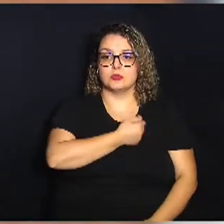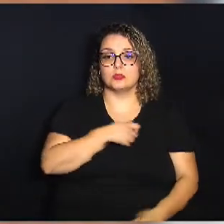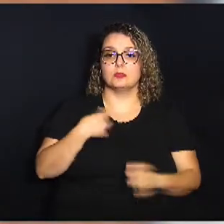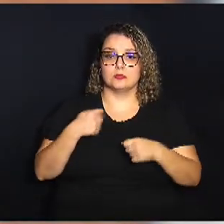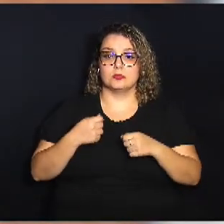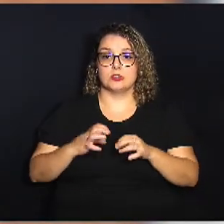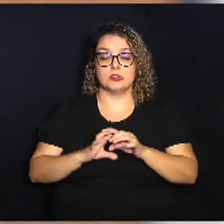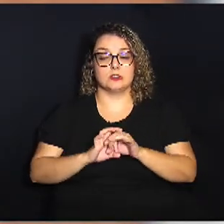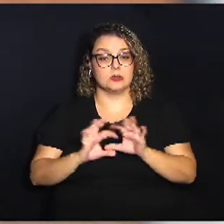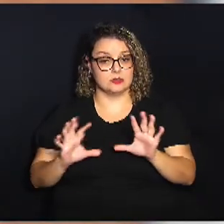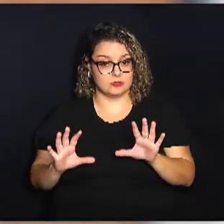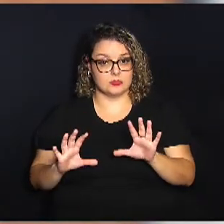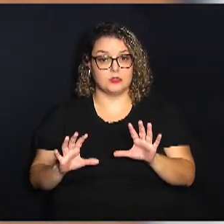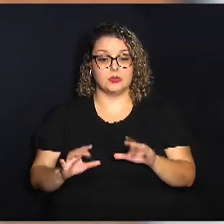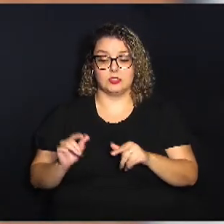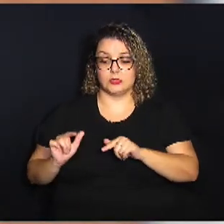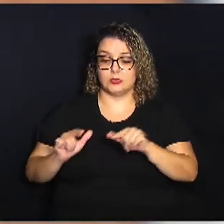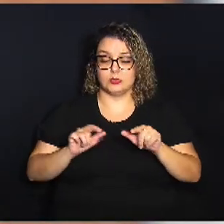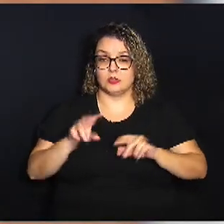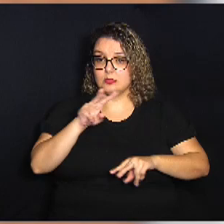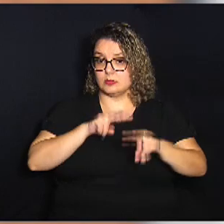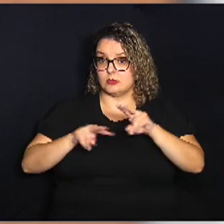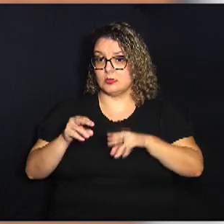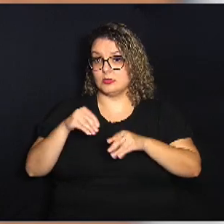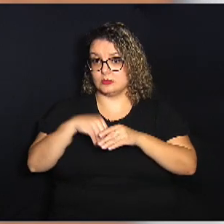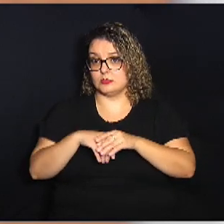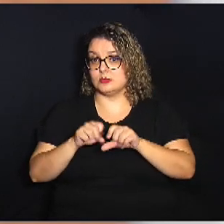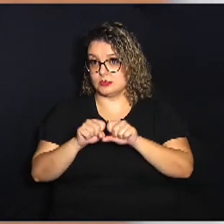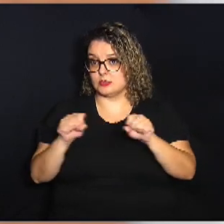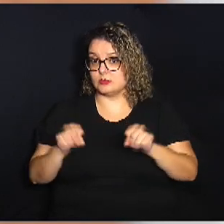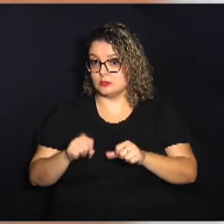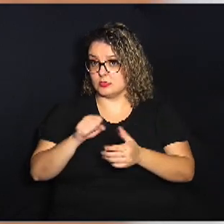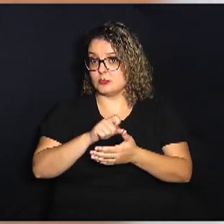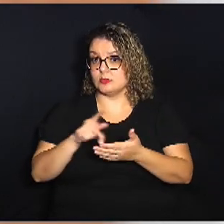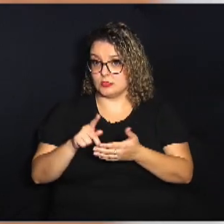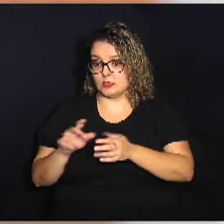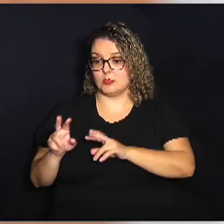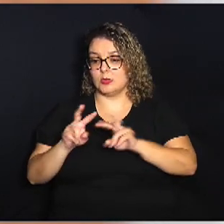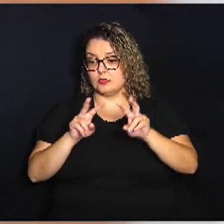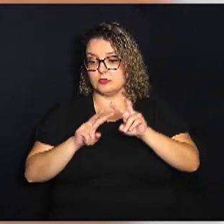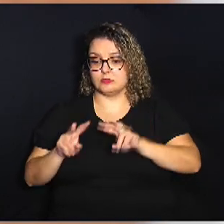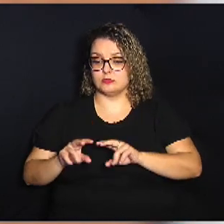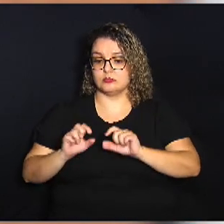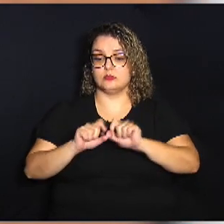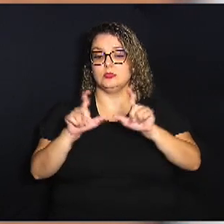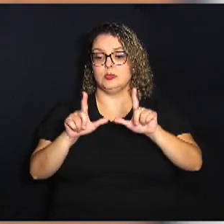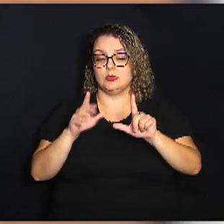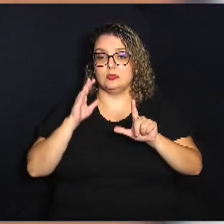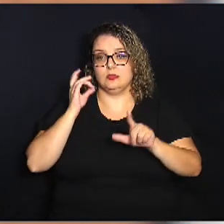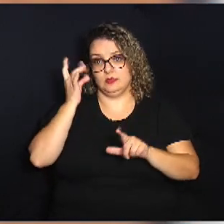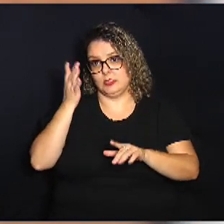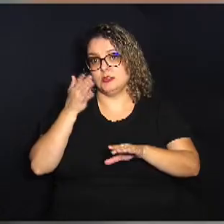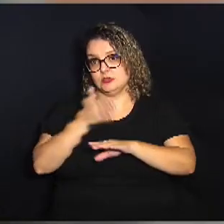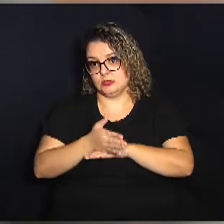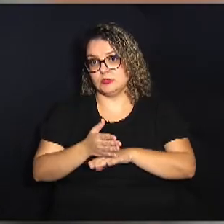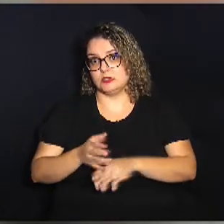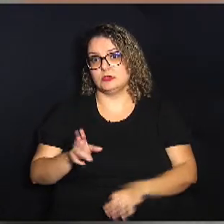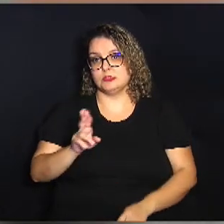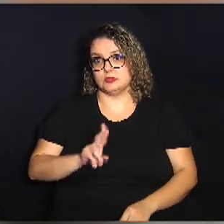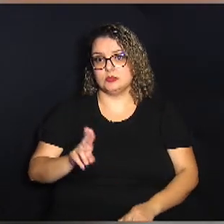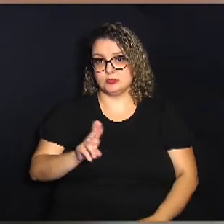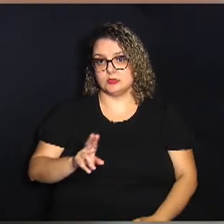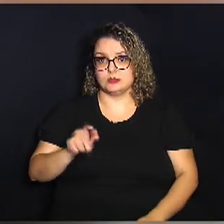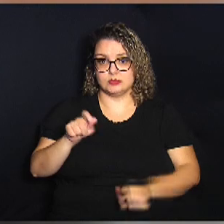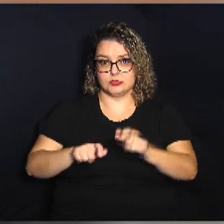disponibilizado em local visível dentro do sistema do aplicativo em local de fácil acesso aos usuários um